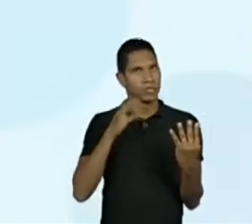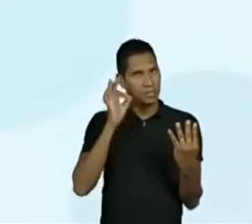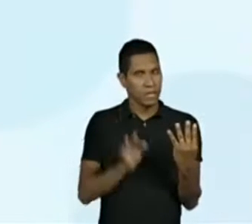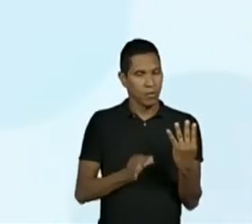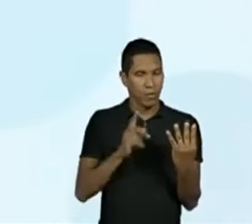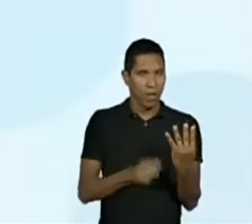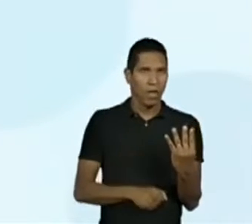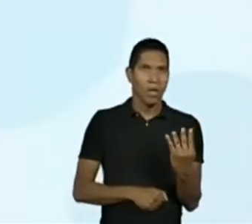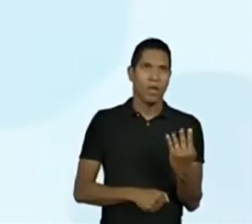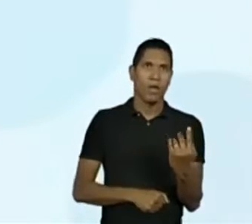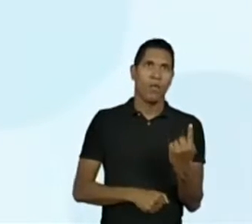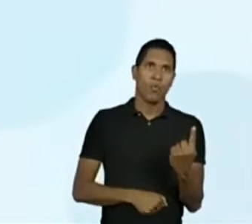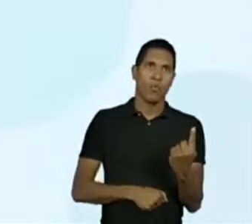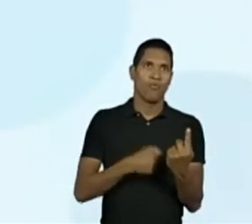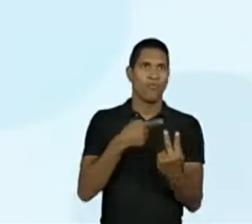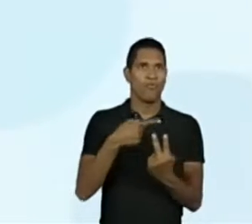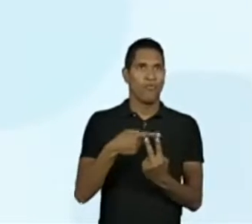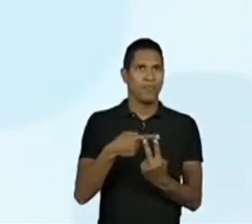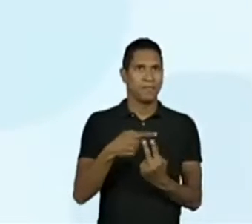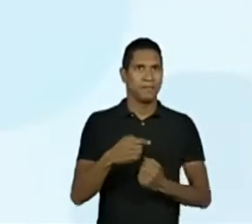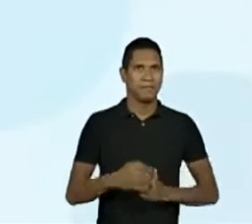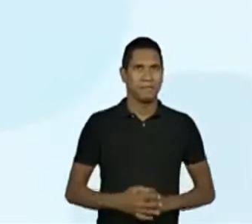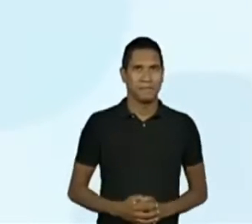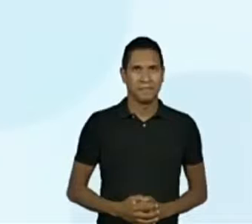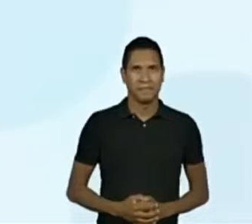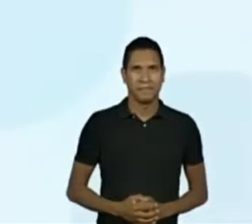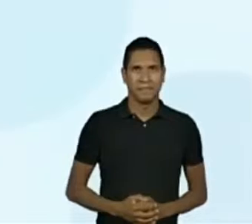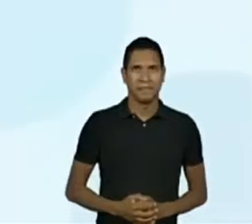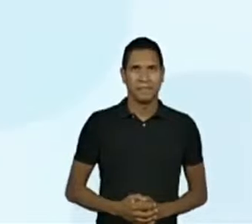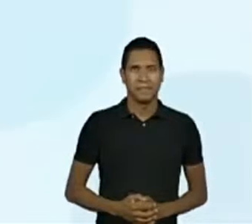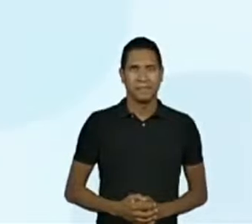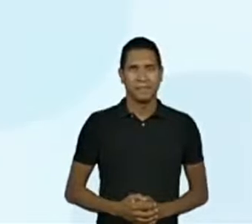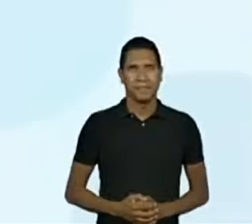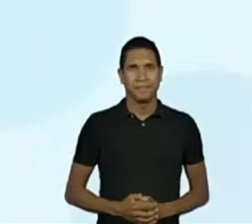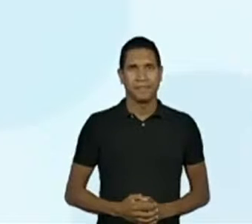o 8,